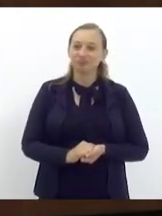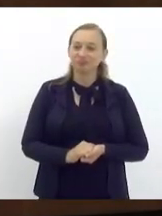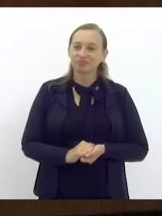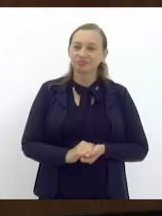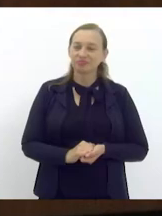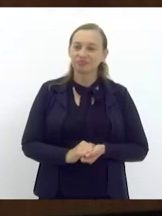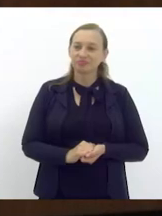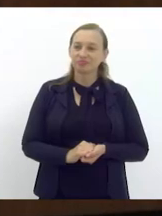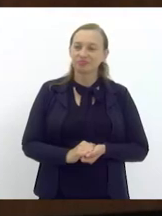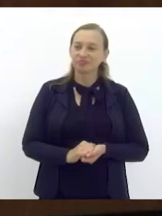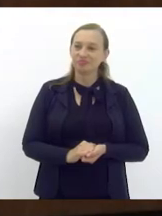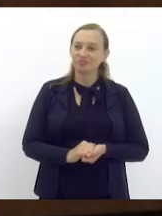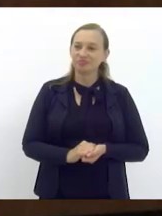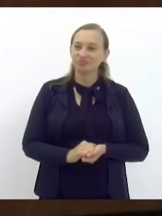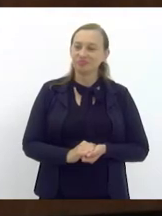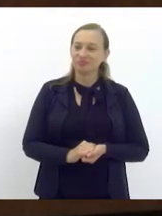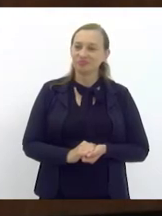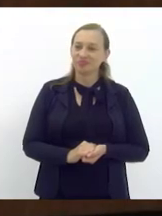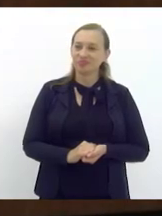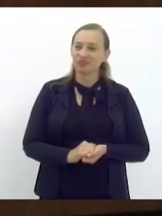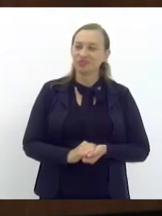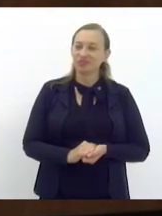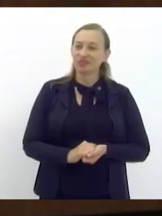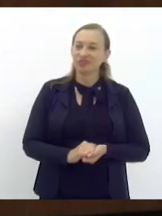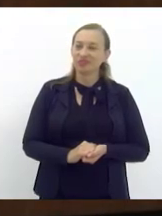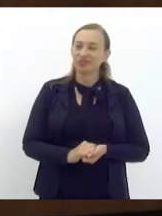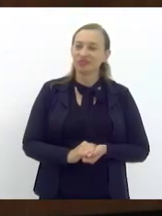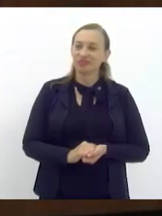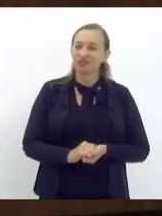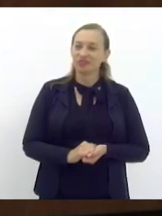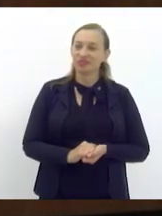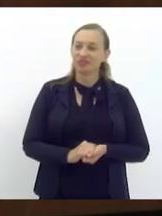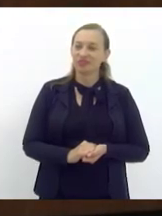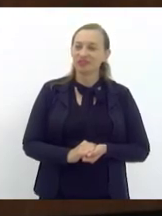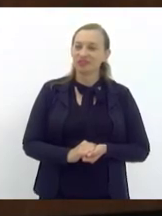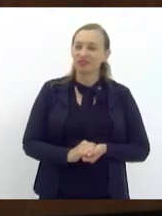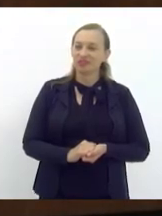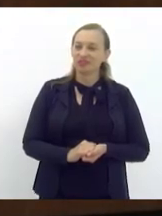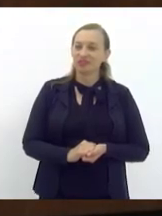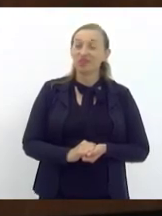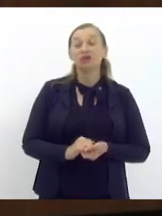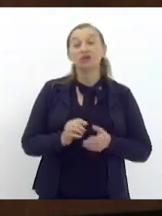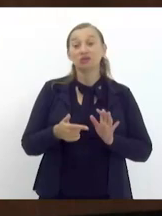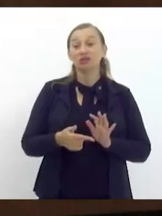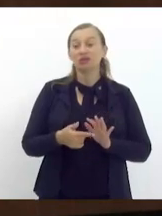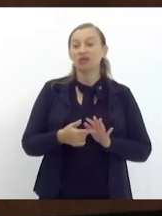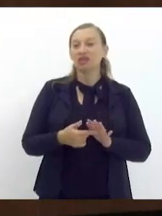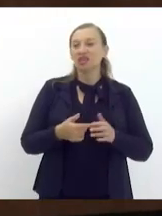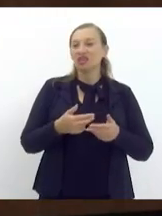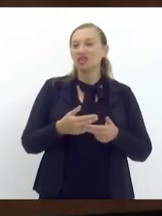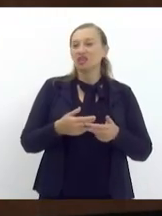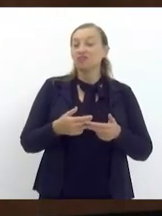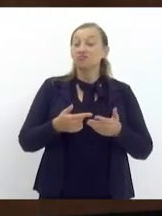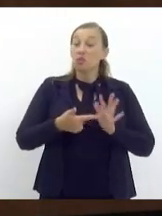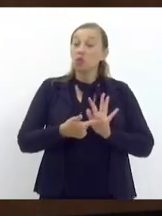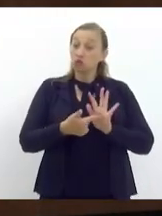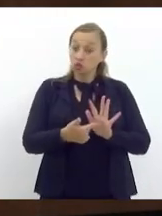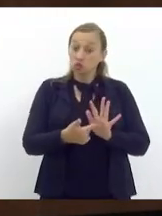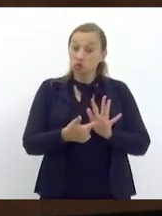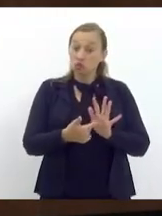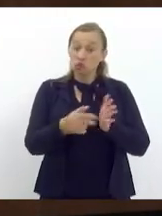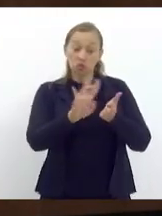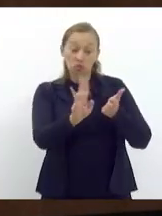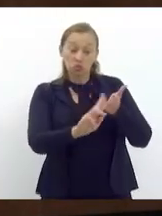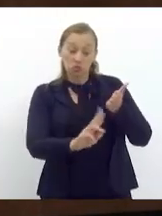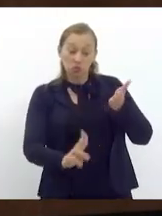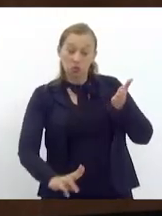um hall de ruas na região do Grande Irajá, que precisavam ser iluminadas